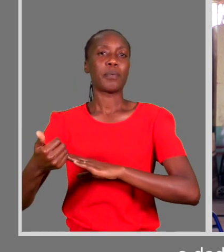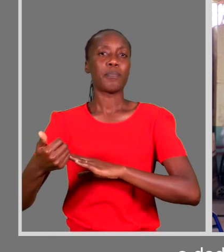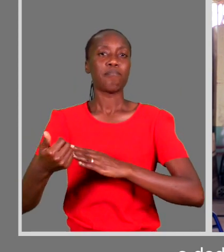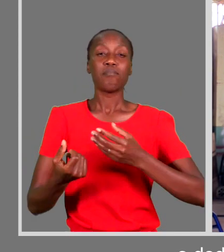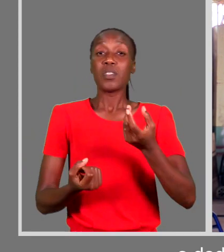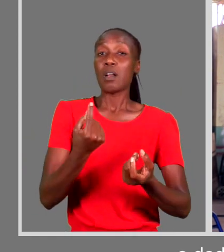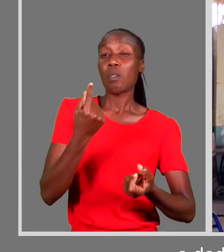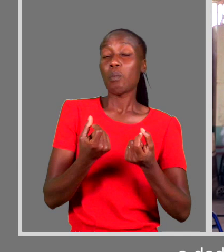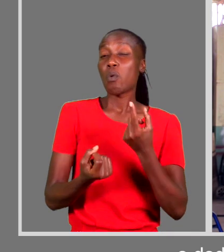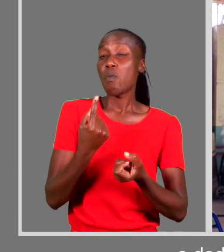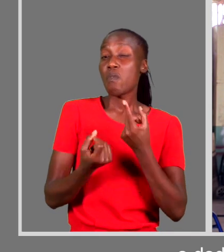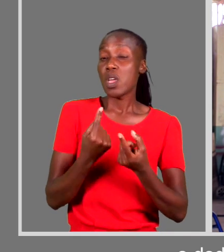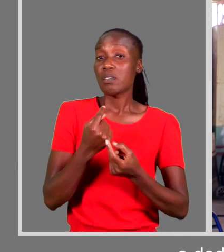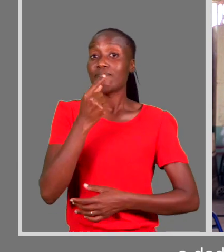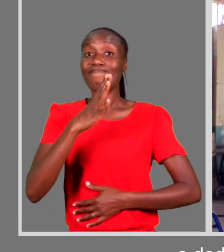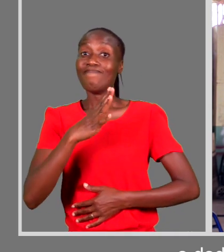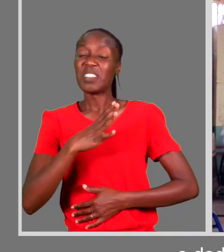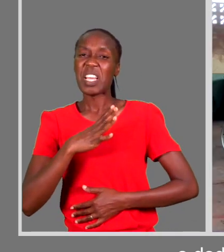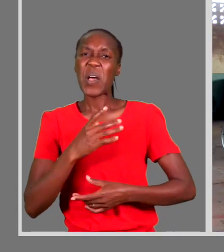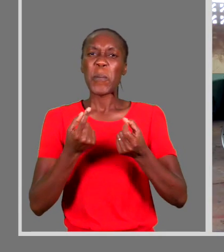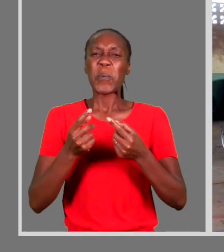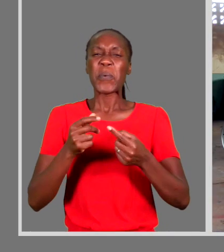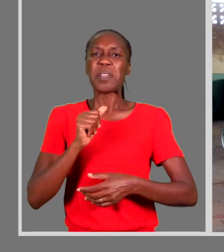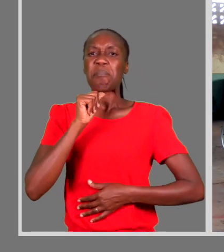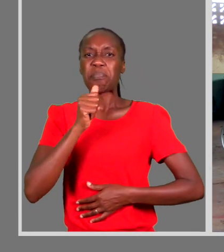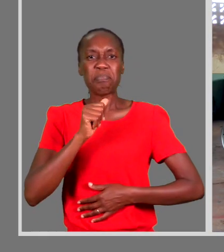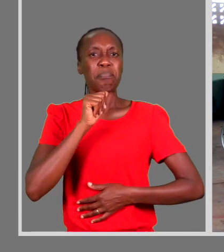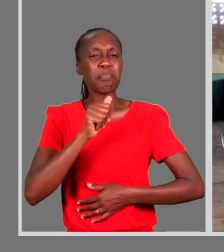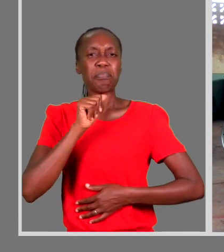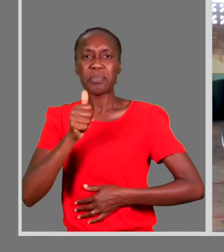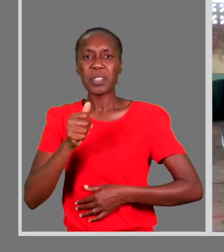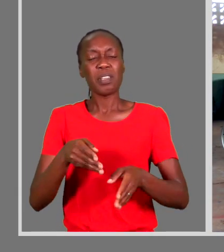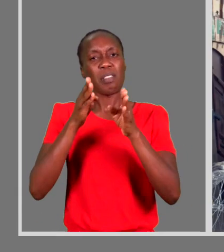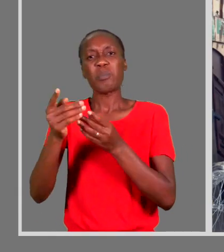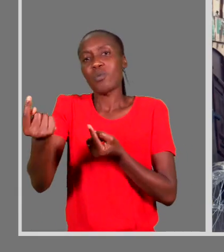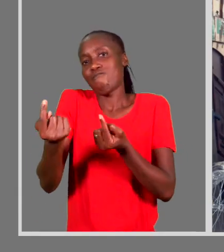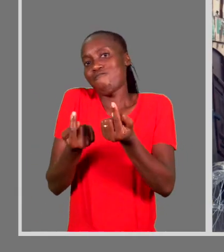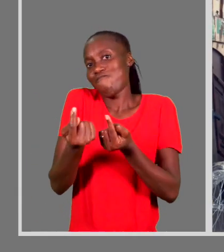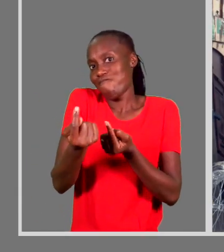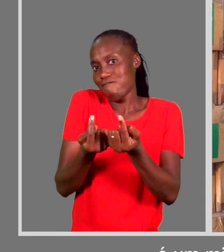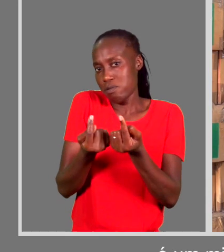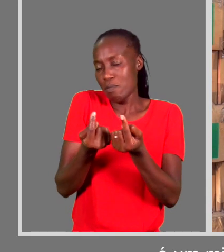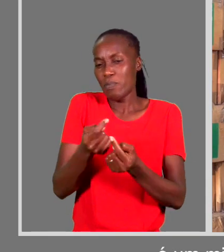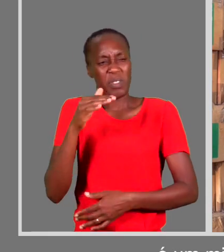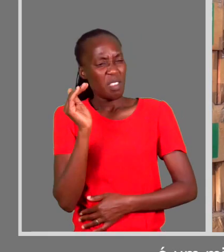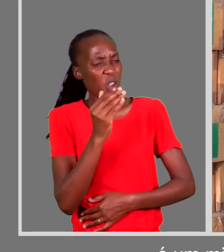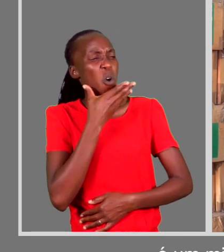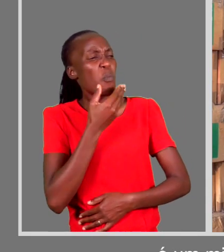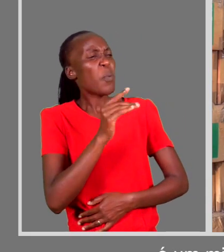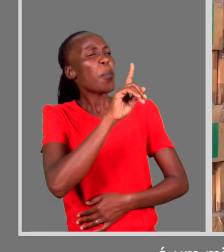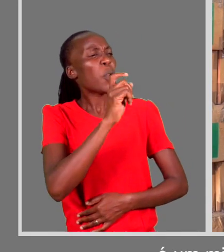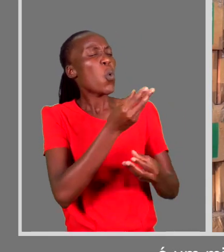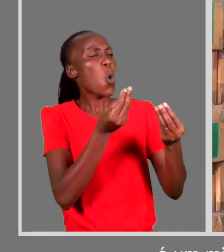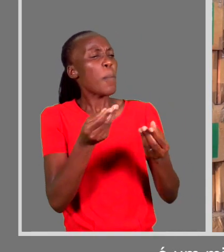Algumas vezes alguma coisa sempre tem se estragado e eles procuram aproximar. Constantino, como é que